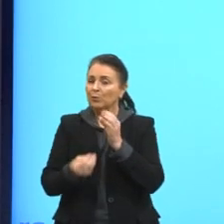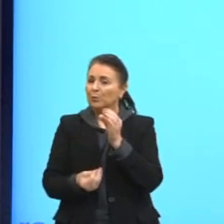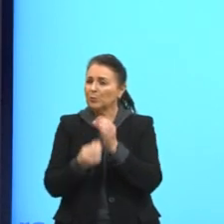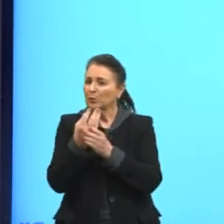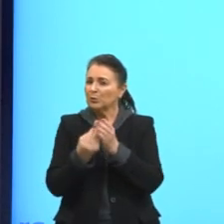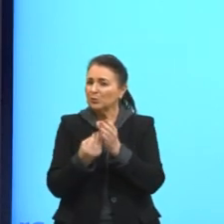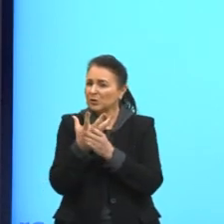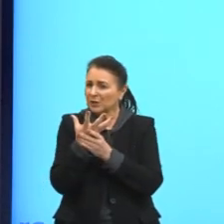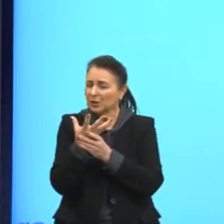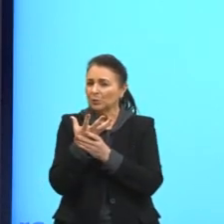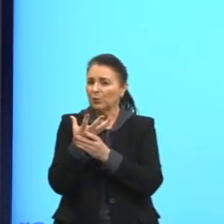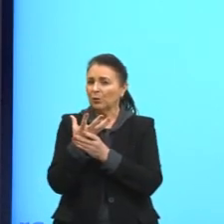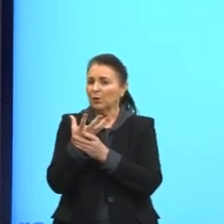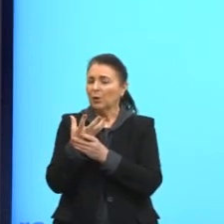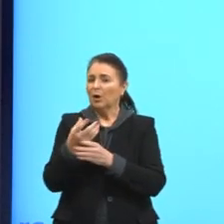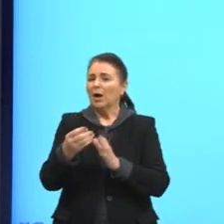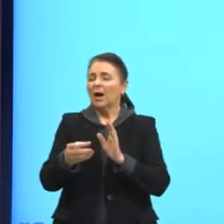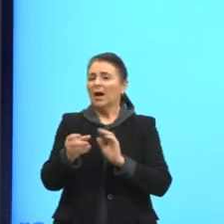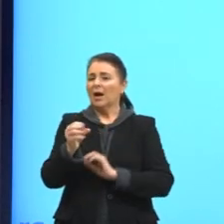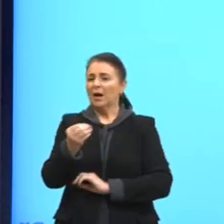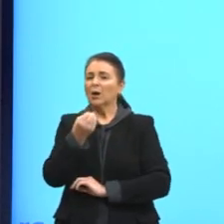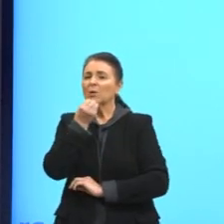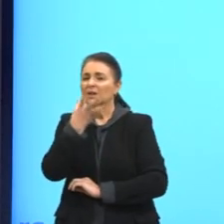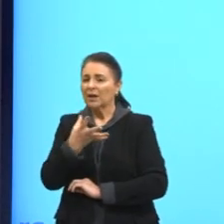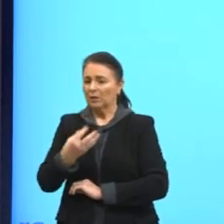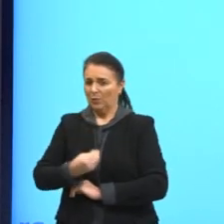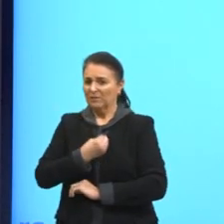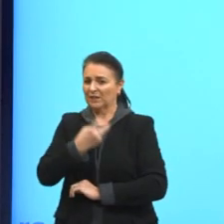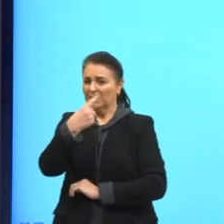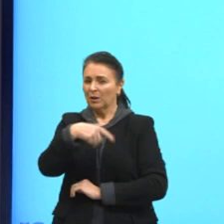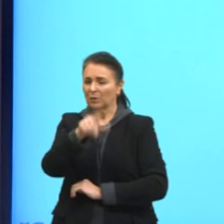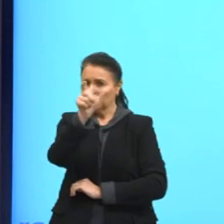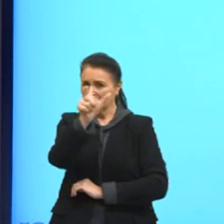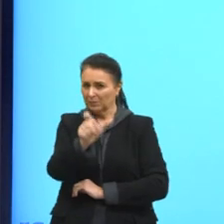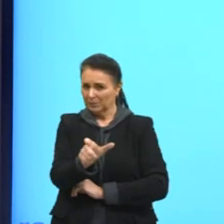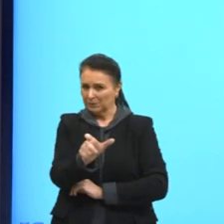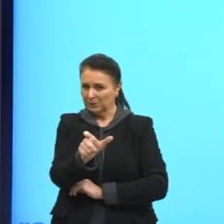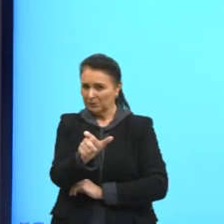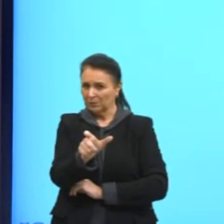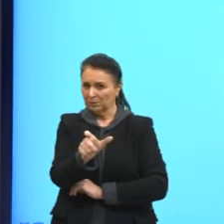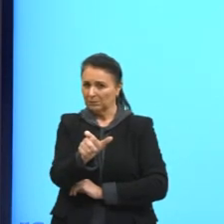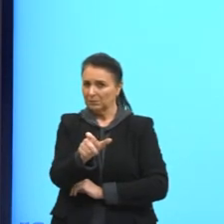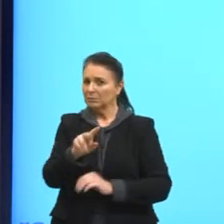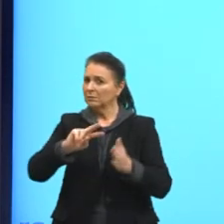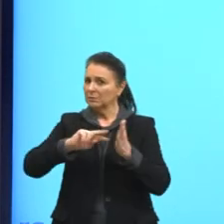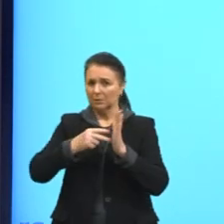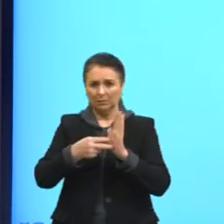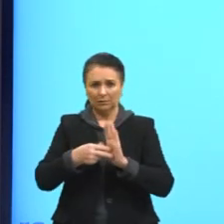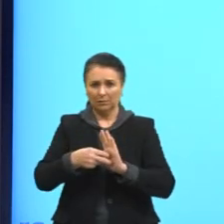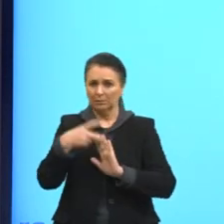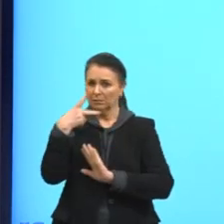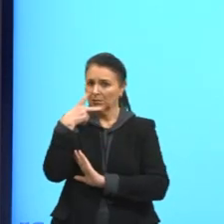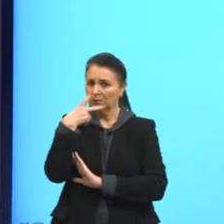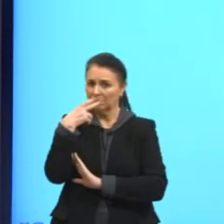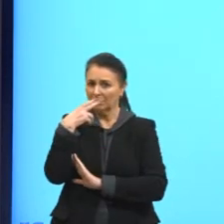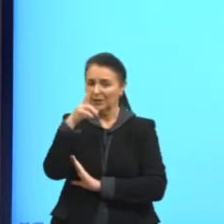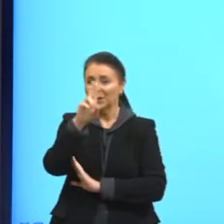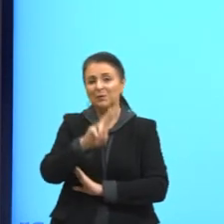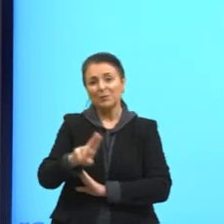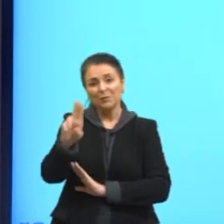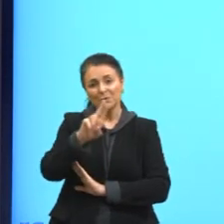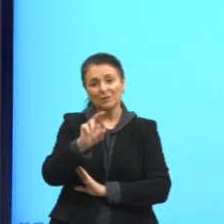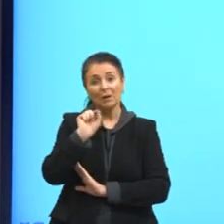um meio de se falar de maneira mais branda que aquilo ali é fofoca. Então, ali tem o uso de